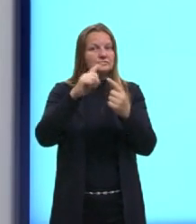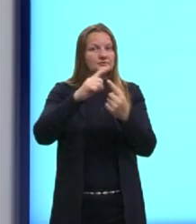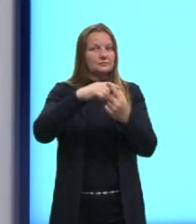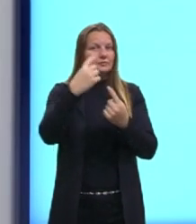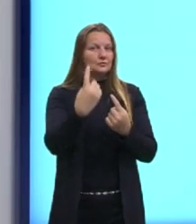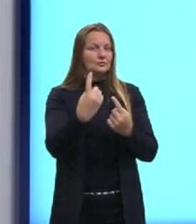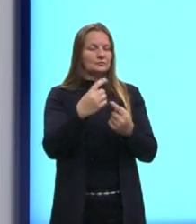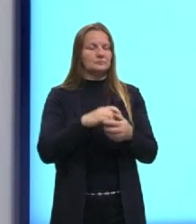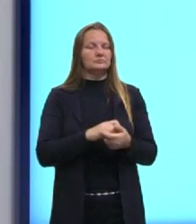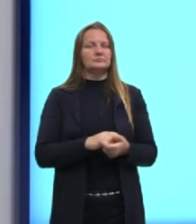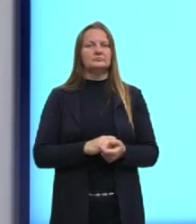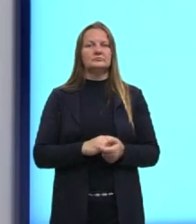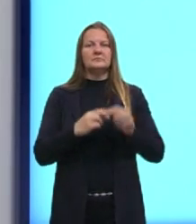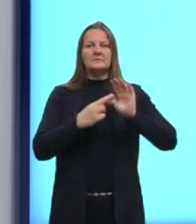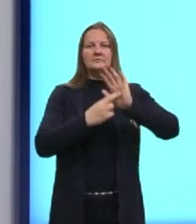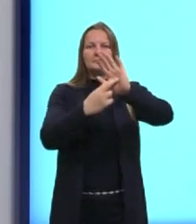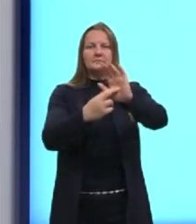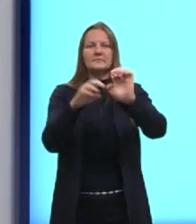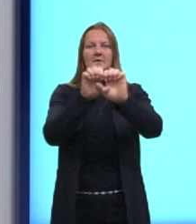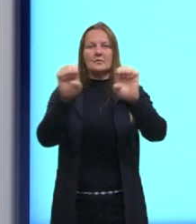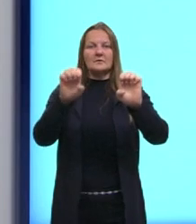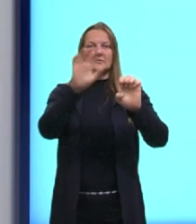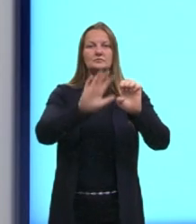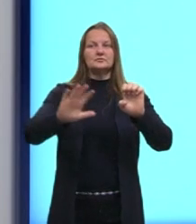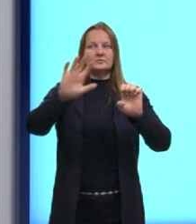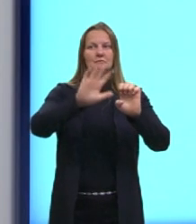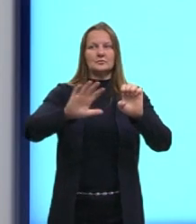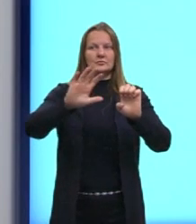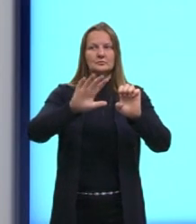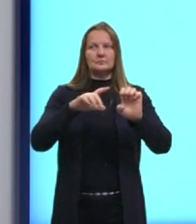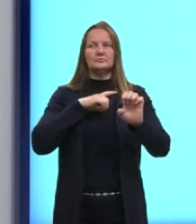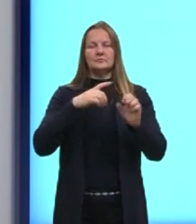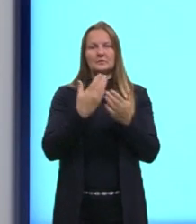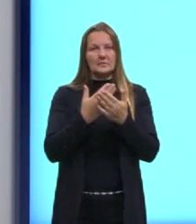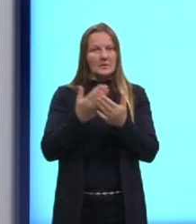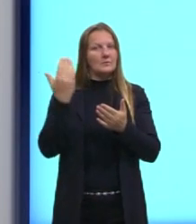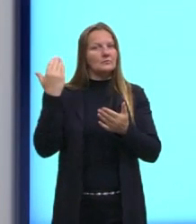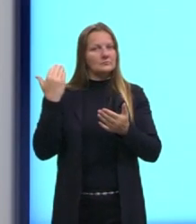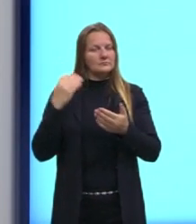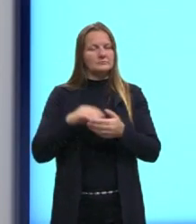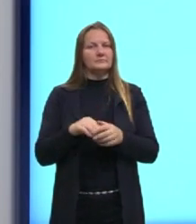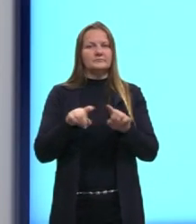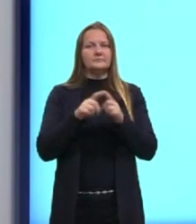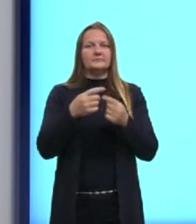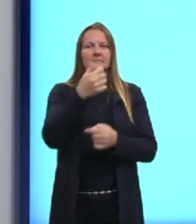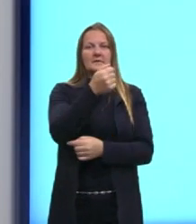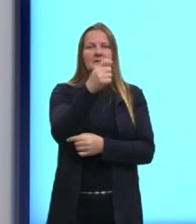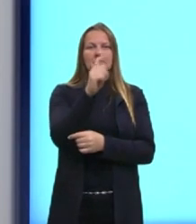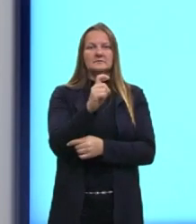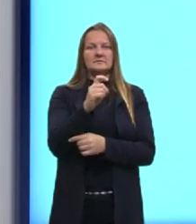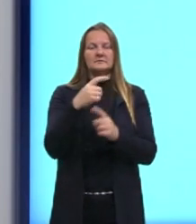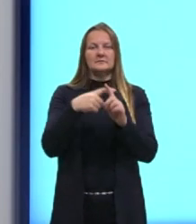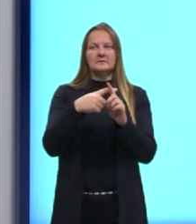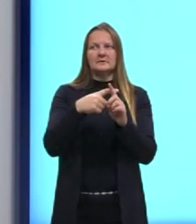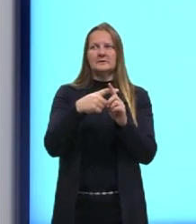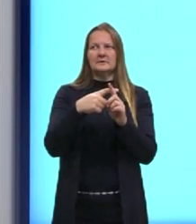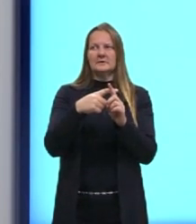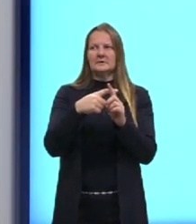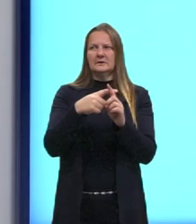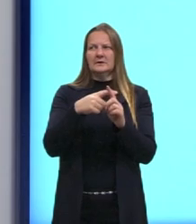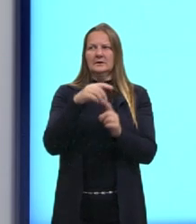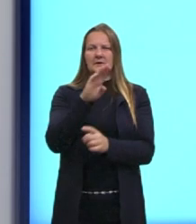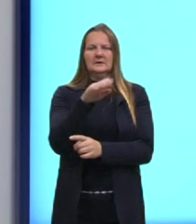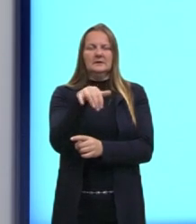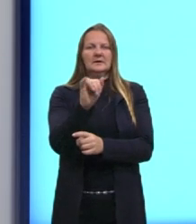representadas pela equação geral, nós também vimos na aula anterior, AX mais BY mais